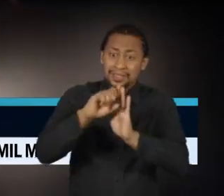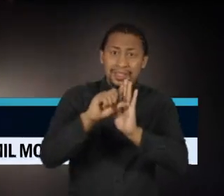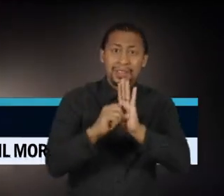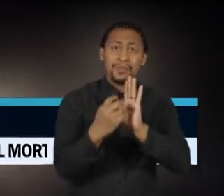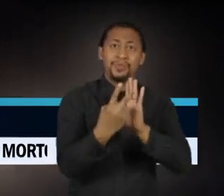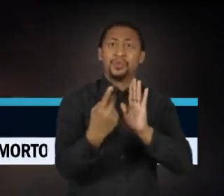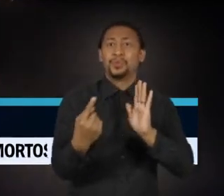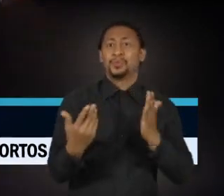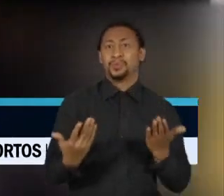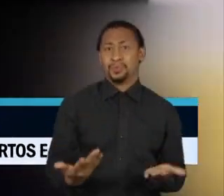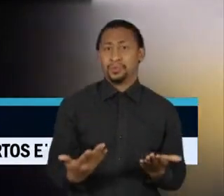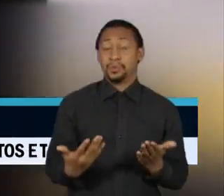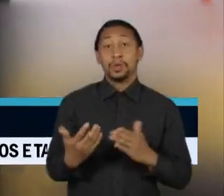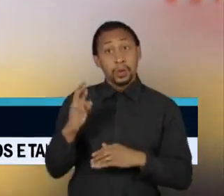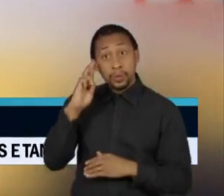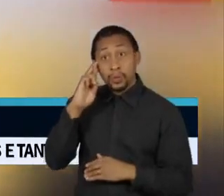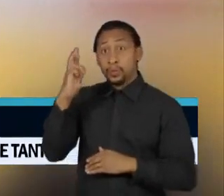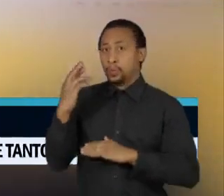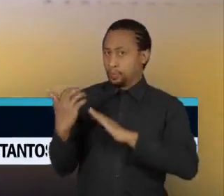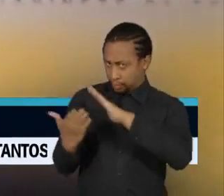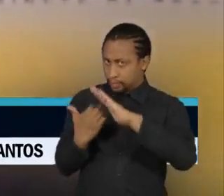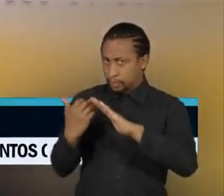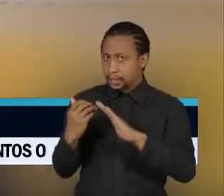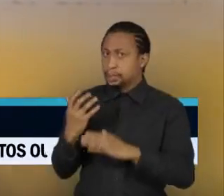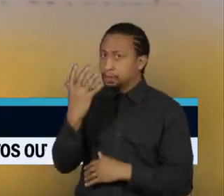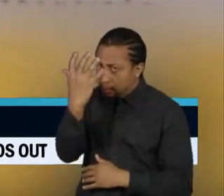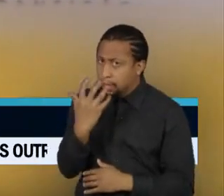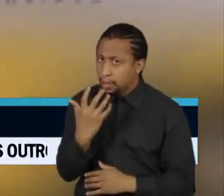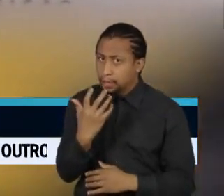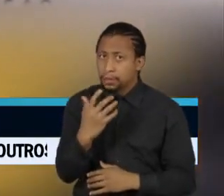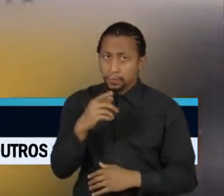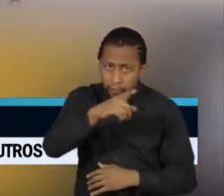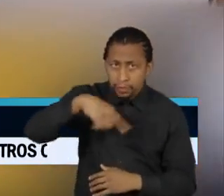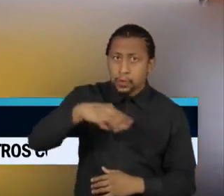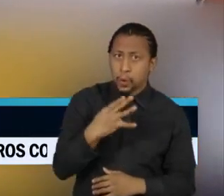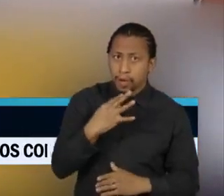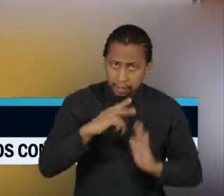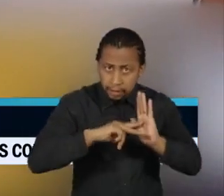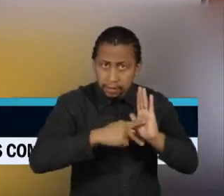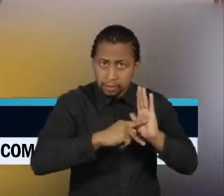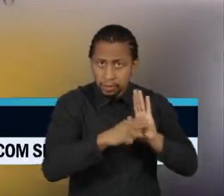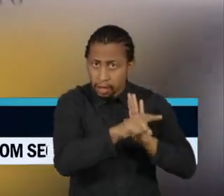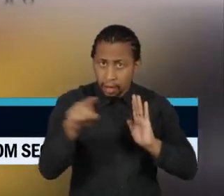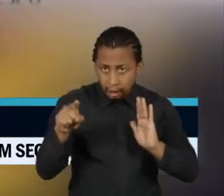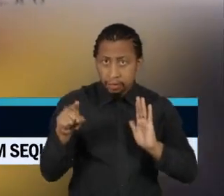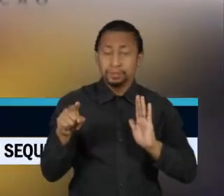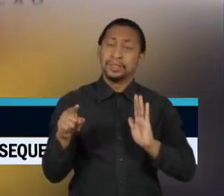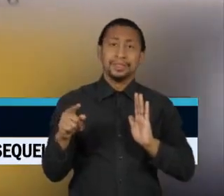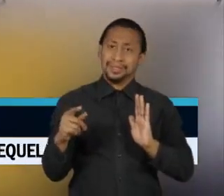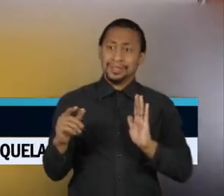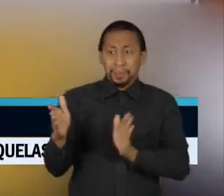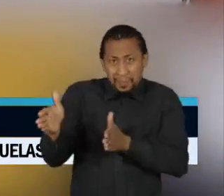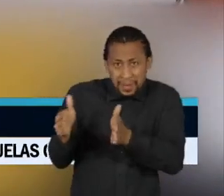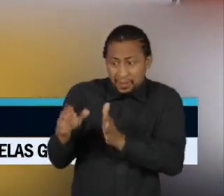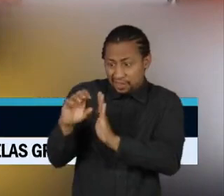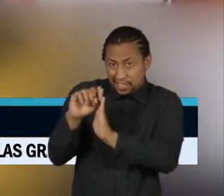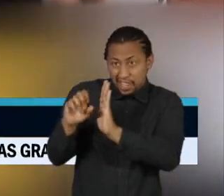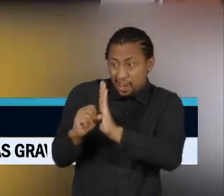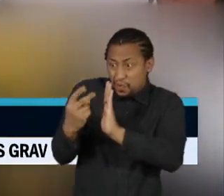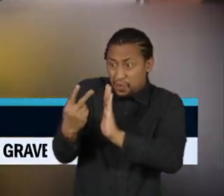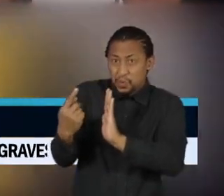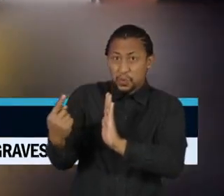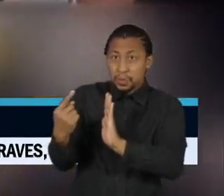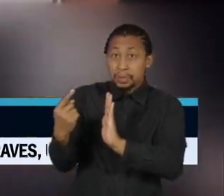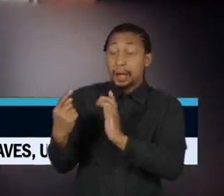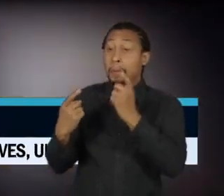é empresário sério, quem é sindicalista sério, sabe que a gente não poderia ficar no século XXI tratando